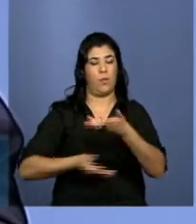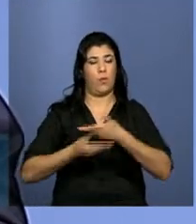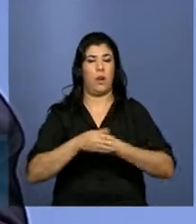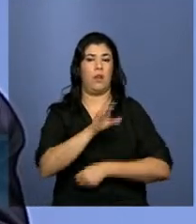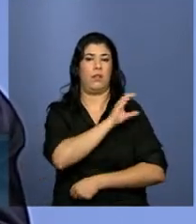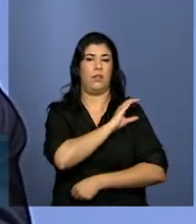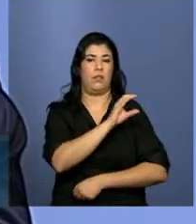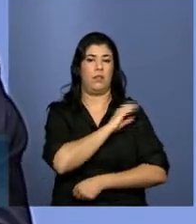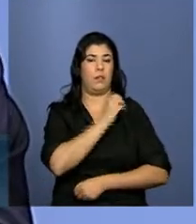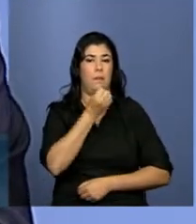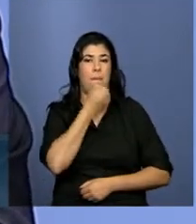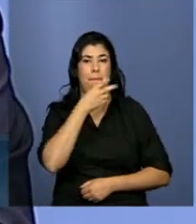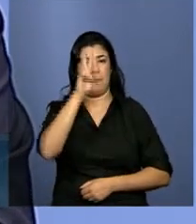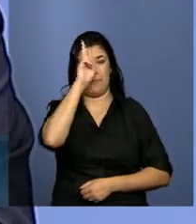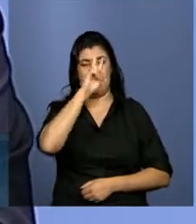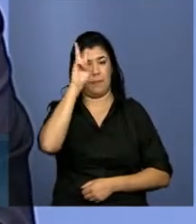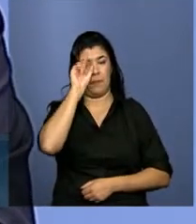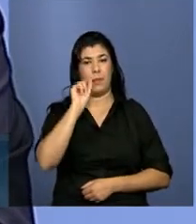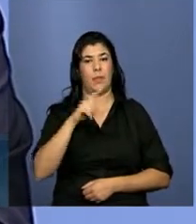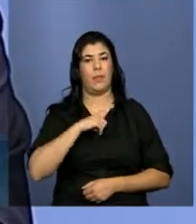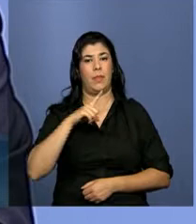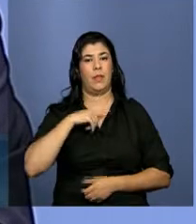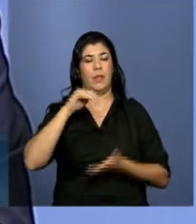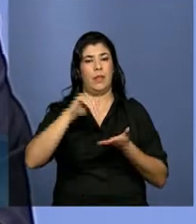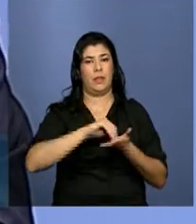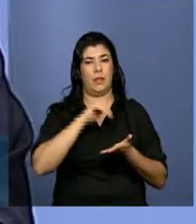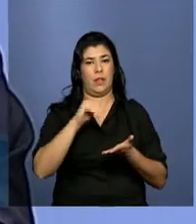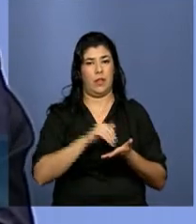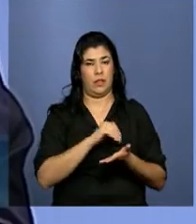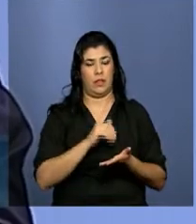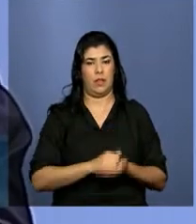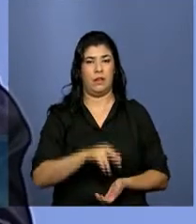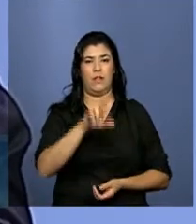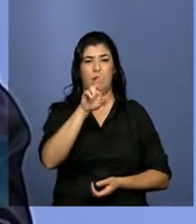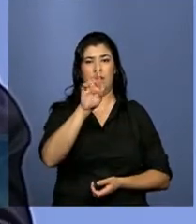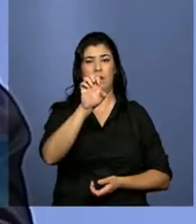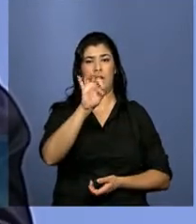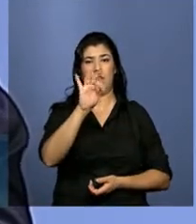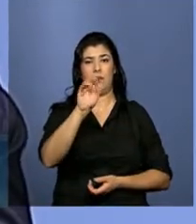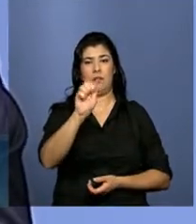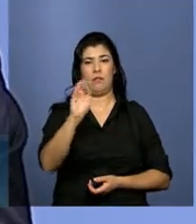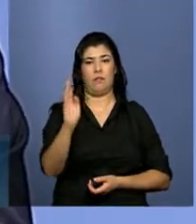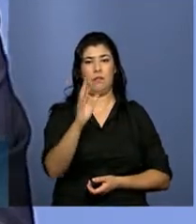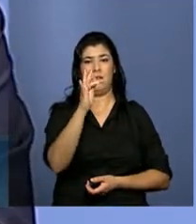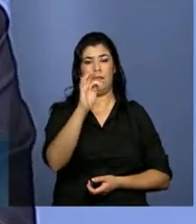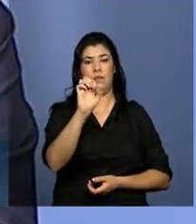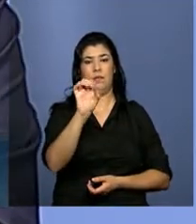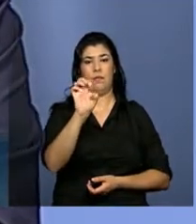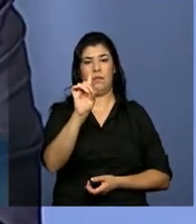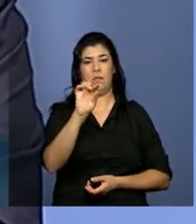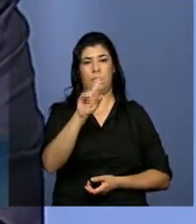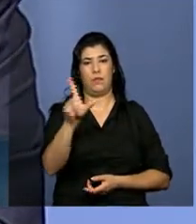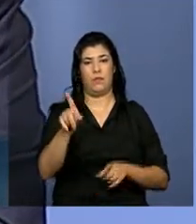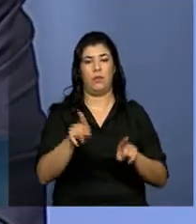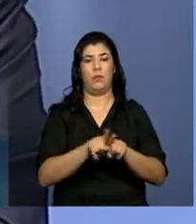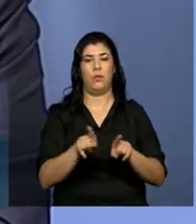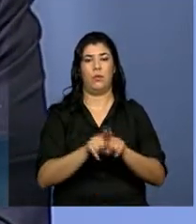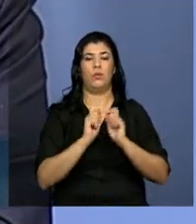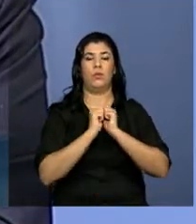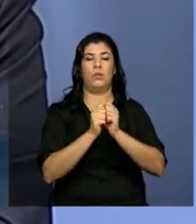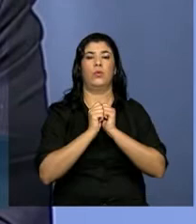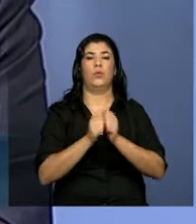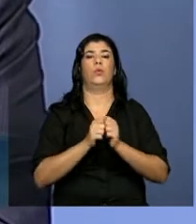também destacar que a Secretaria da Receita Federal e, consequentemente, o Ministério da Fazenda também estão,